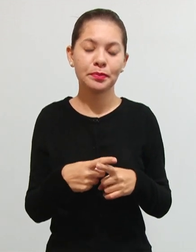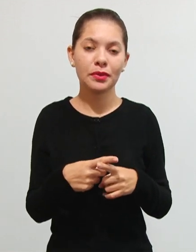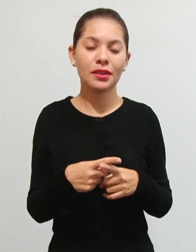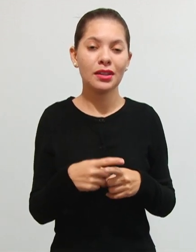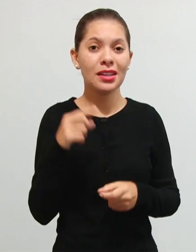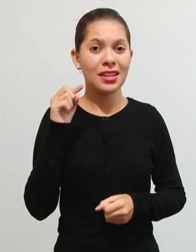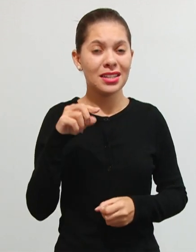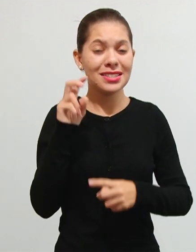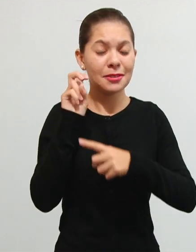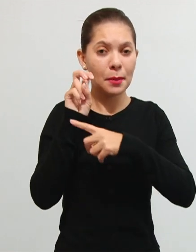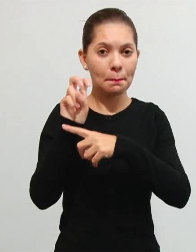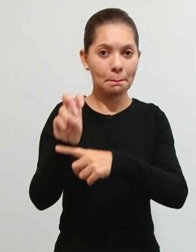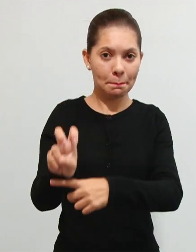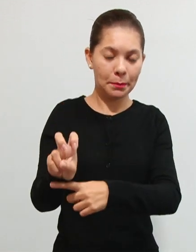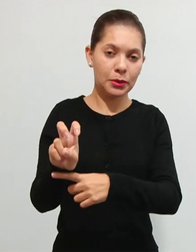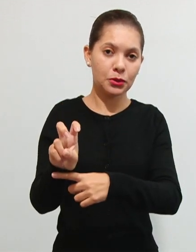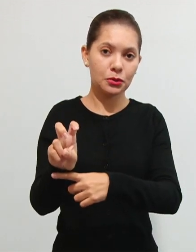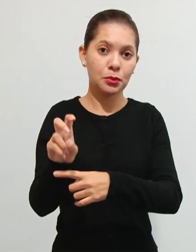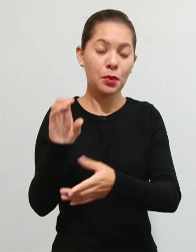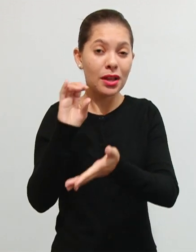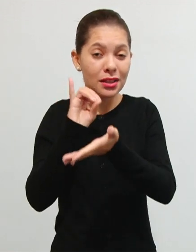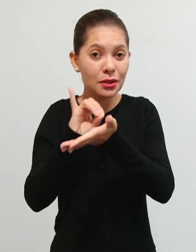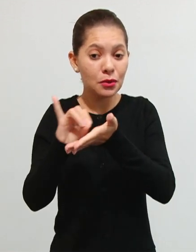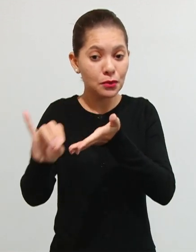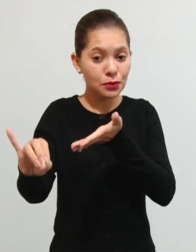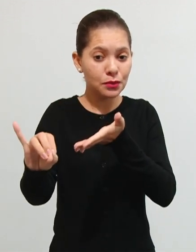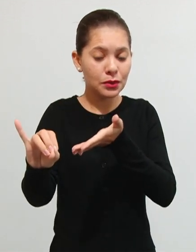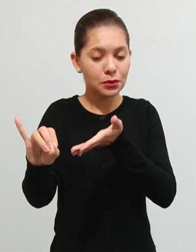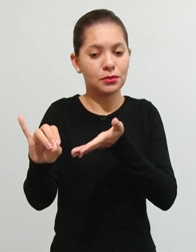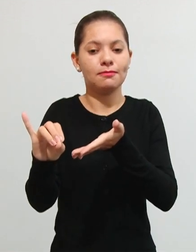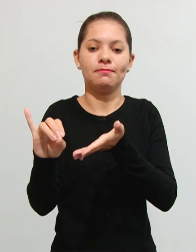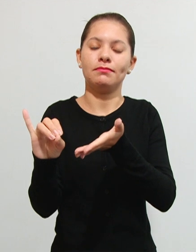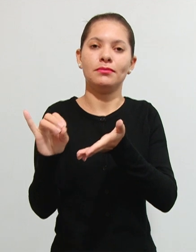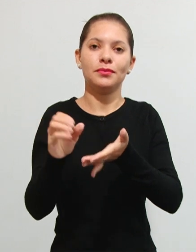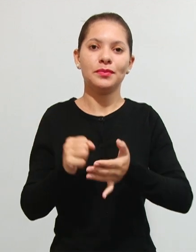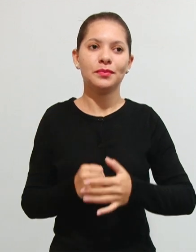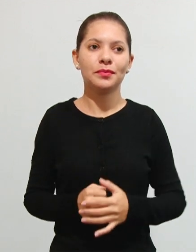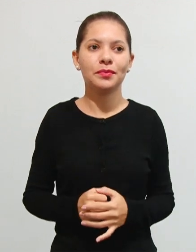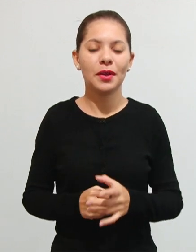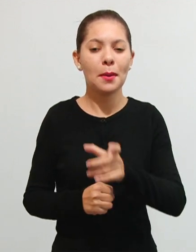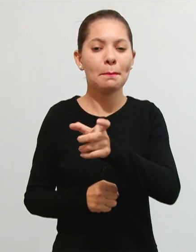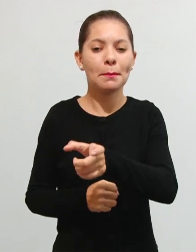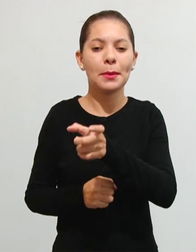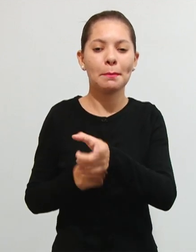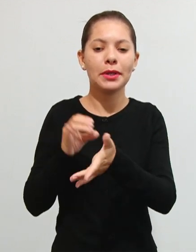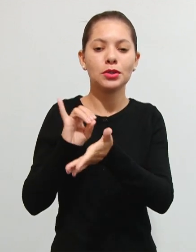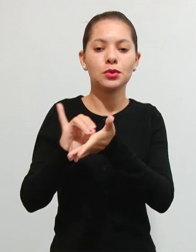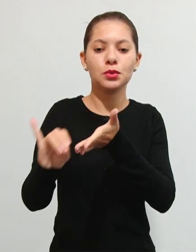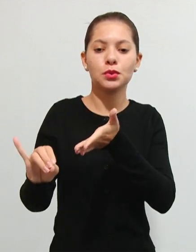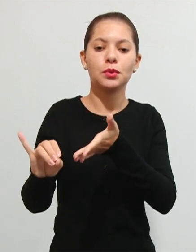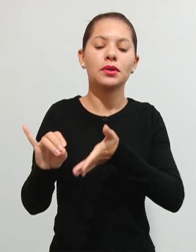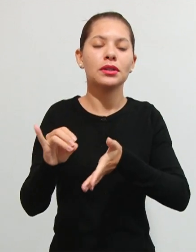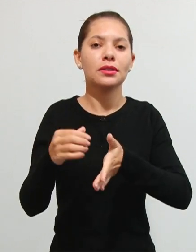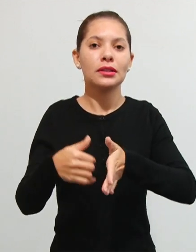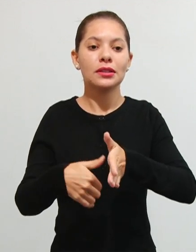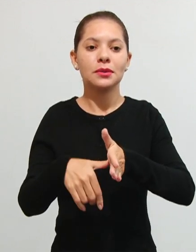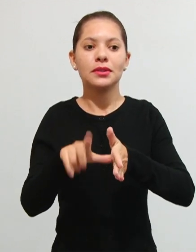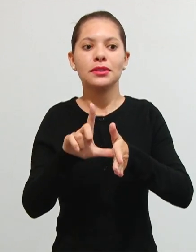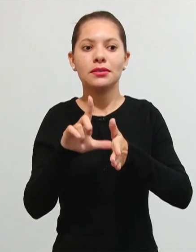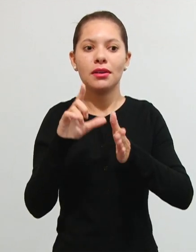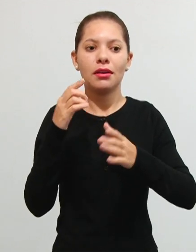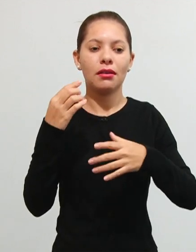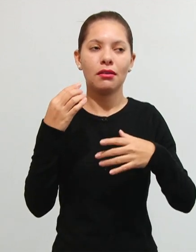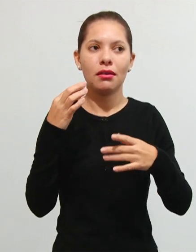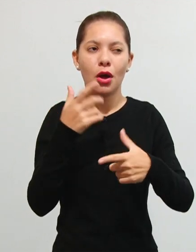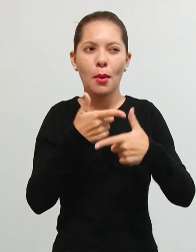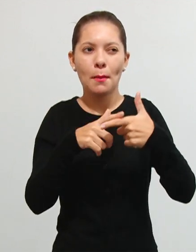esse empréstimo compulsório ele é devolvido para o contribuinte né por isso ele tinha essa celeuma aí para ser